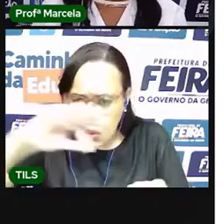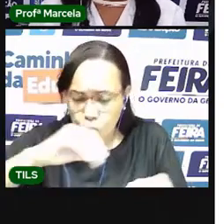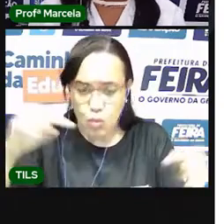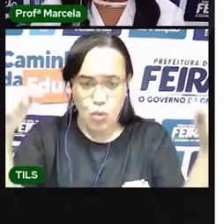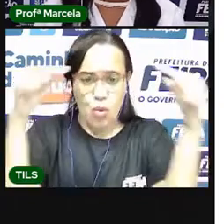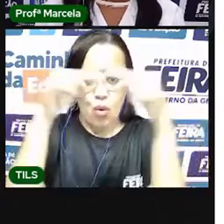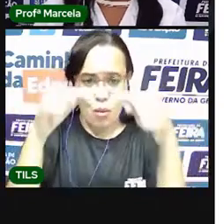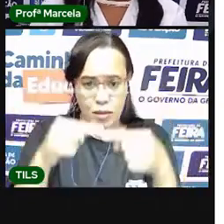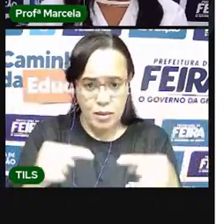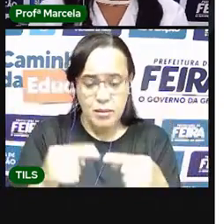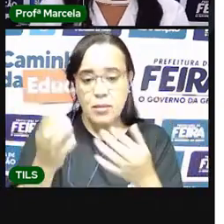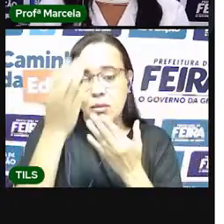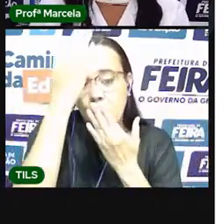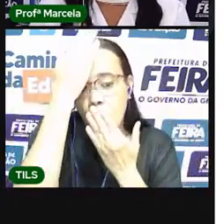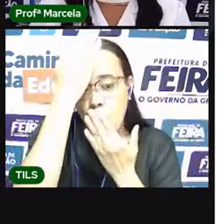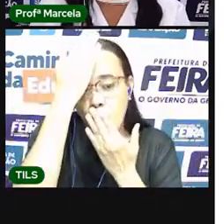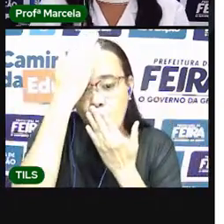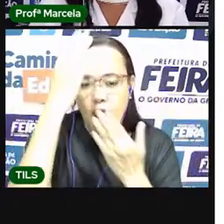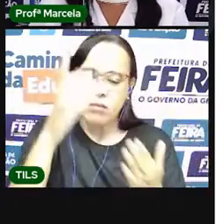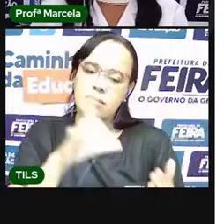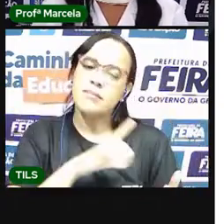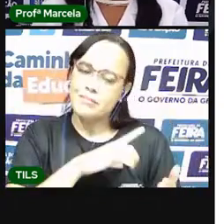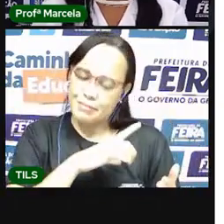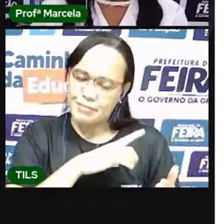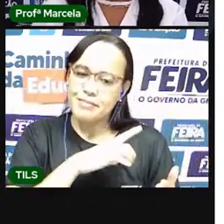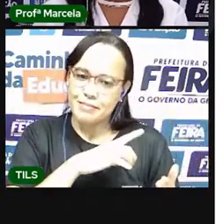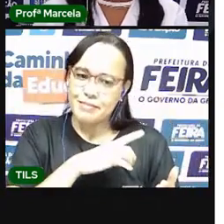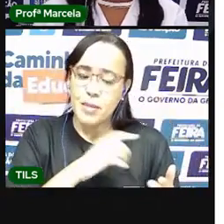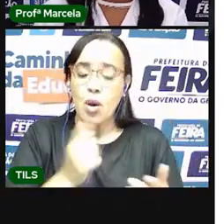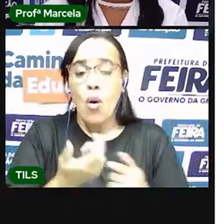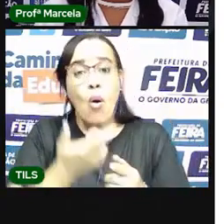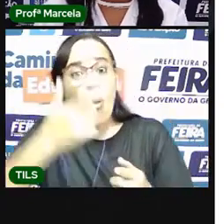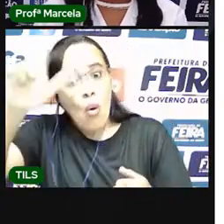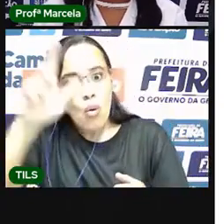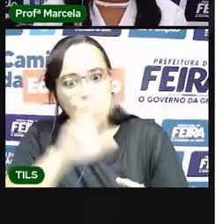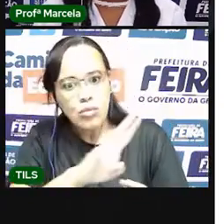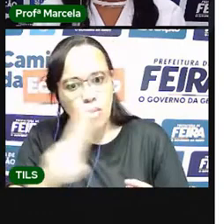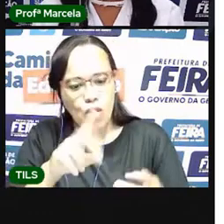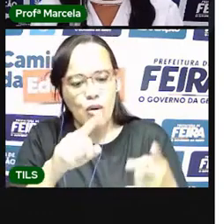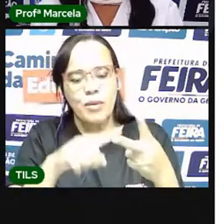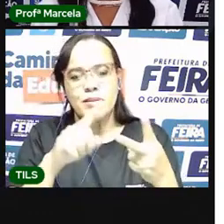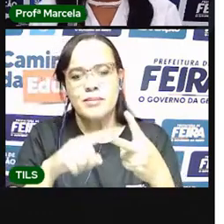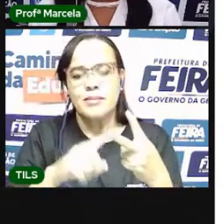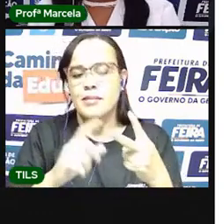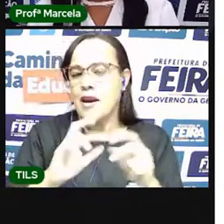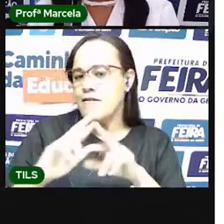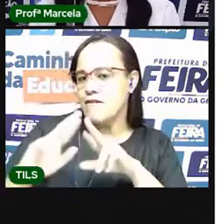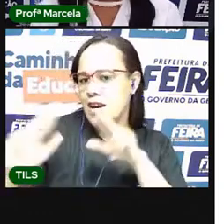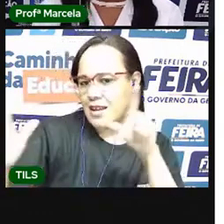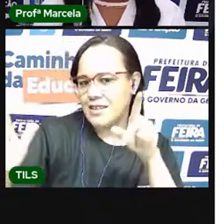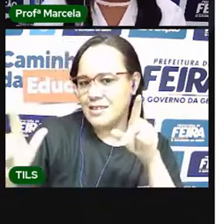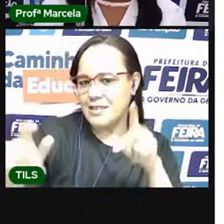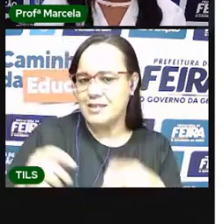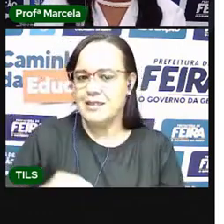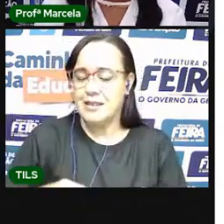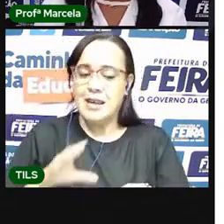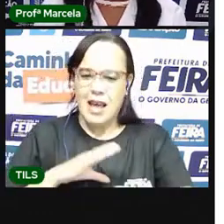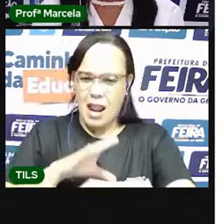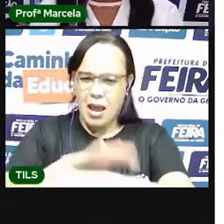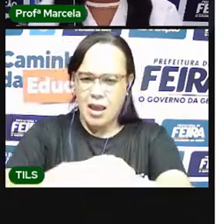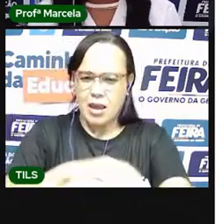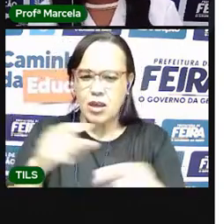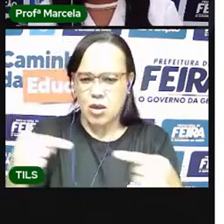Vamos ver agora outros nomes de origem europeia. Ó. Maria. É um nome de origem europeia.